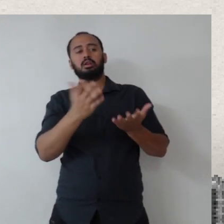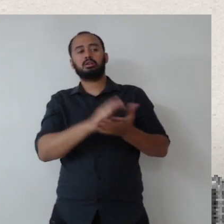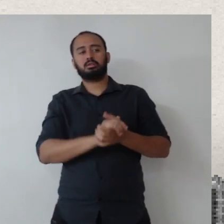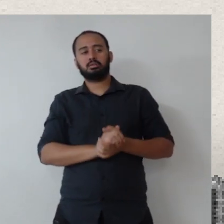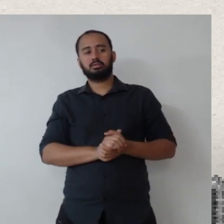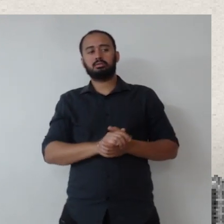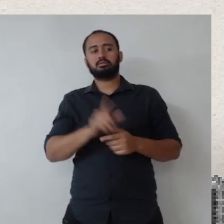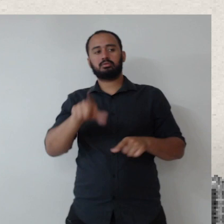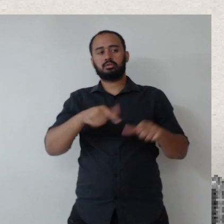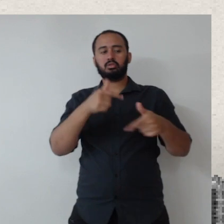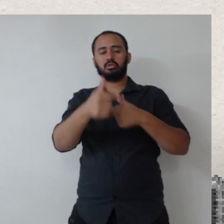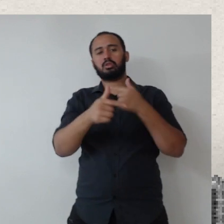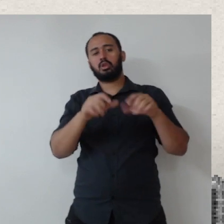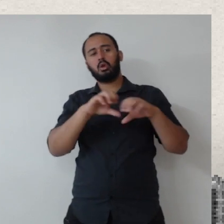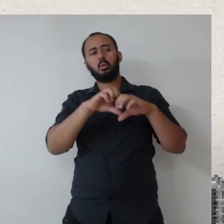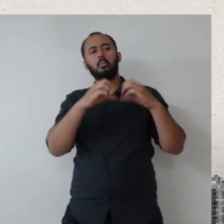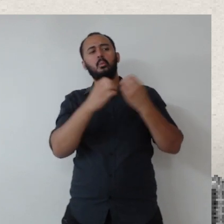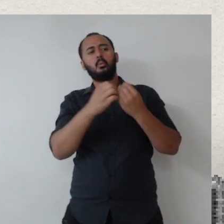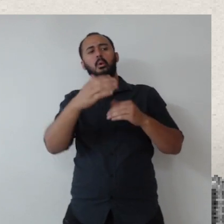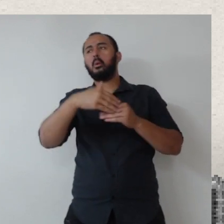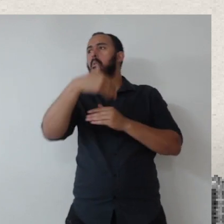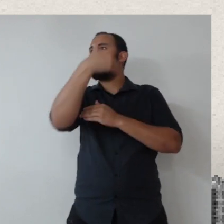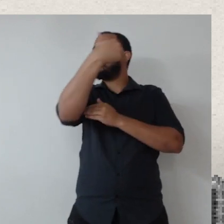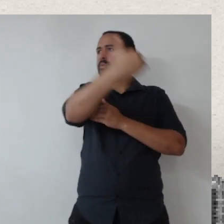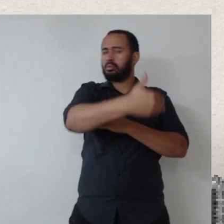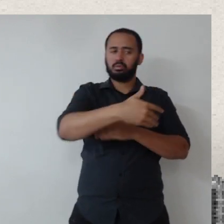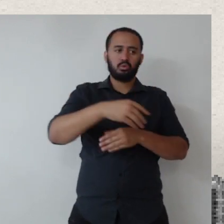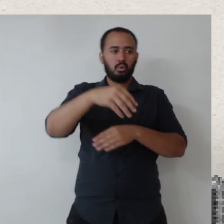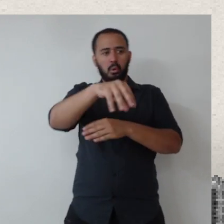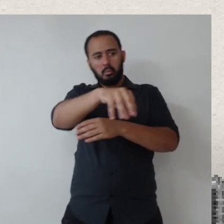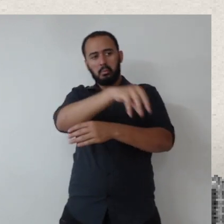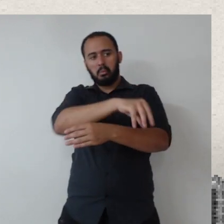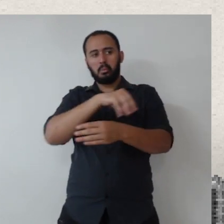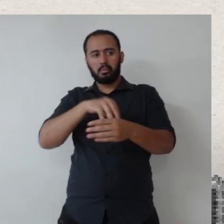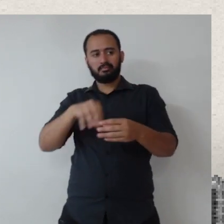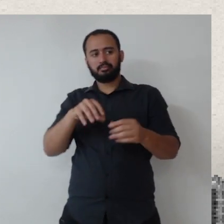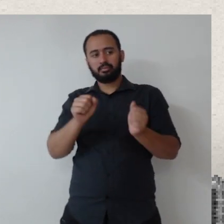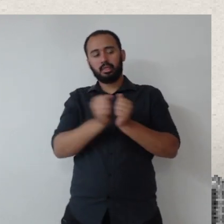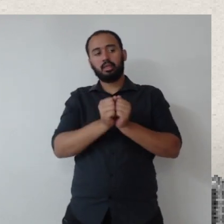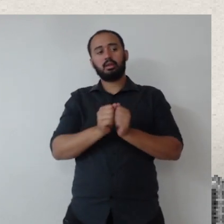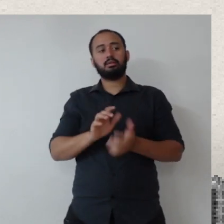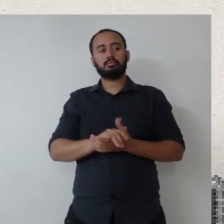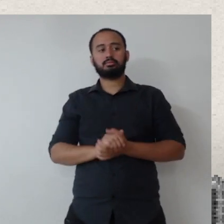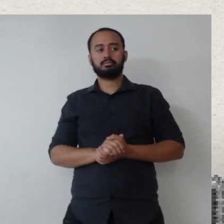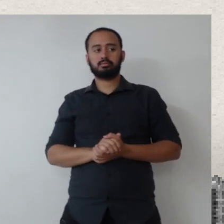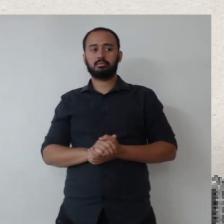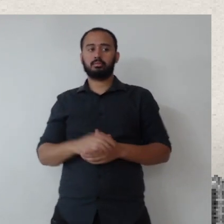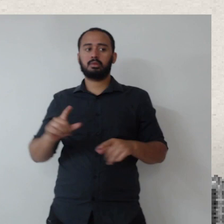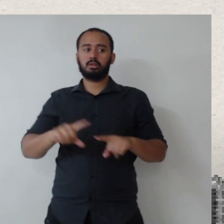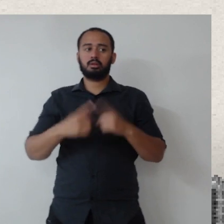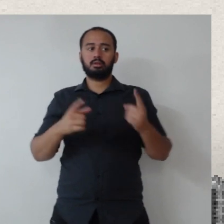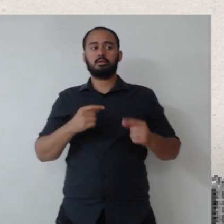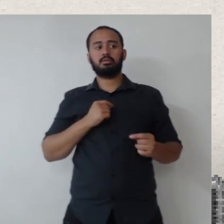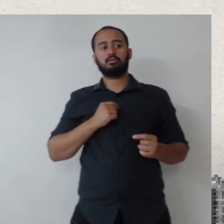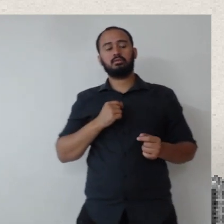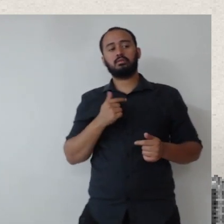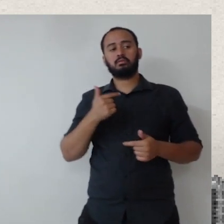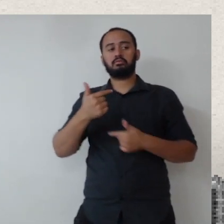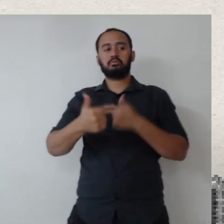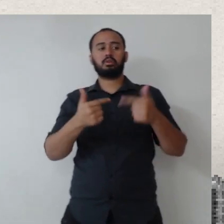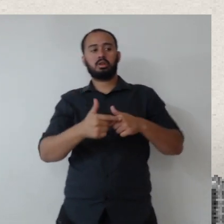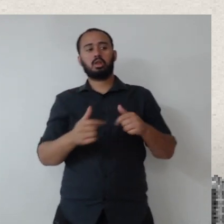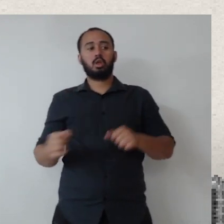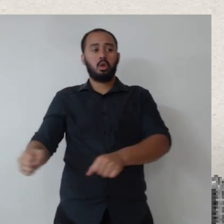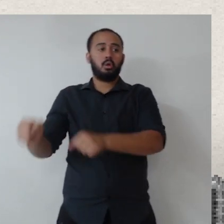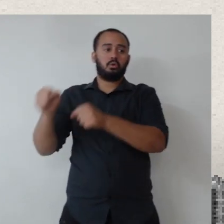forma, né? Desenvolvimento das comunidades do entorno. Isso também pode ter ação nesse sentido. E a gente veio com esse ímpeto. Só que a gente vai fazer uma campanha de